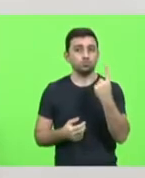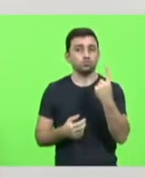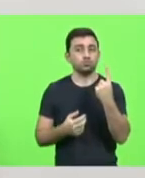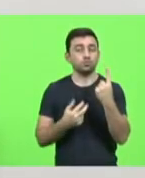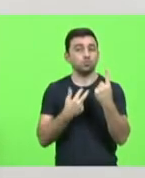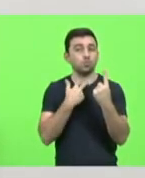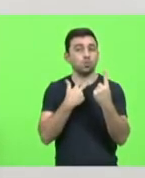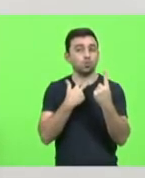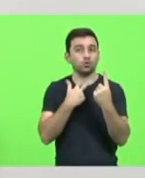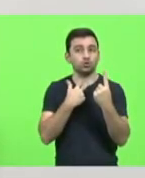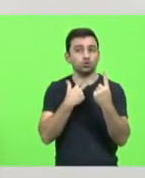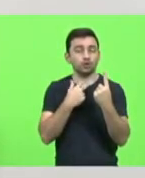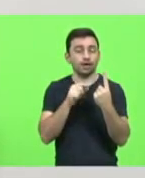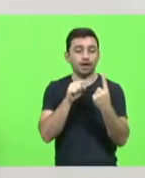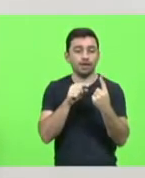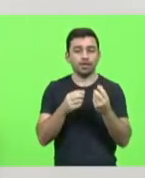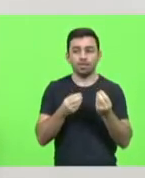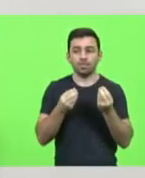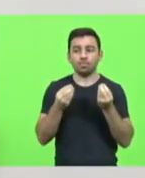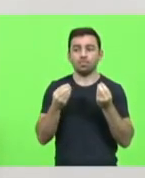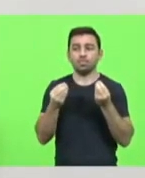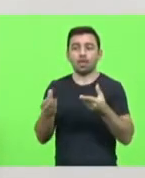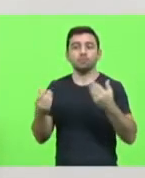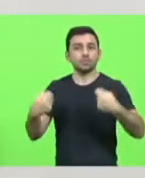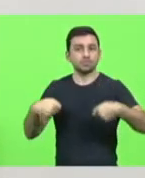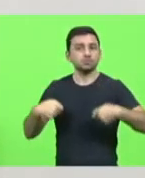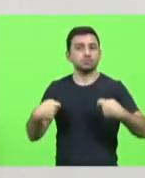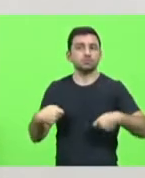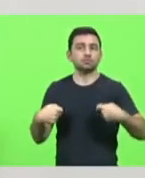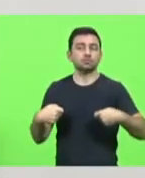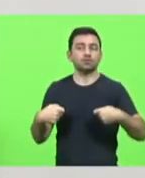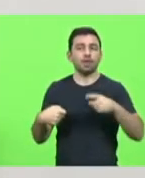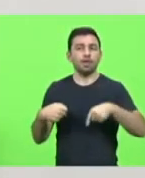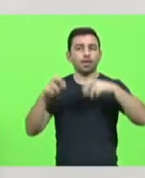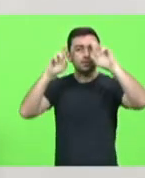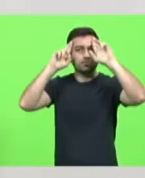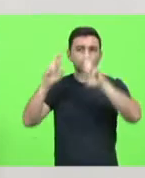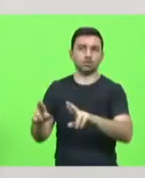oferecer aos militares estaduais, que é o respeito.